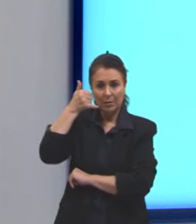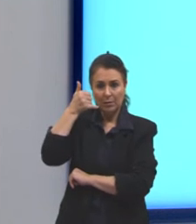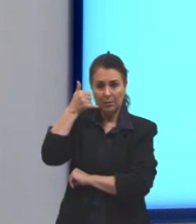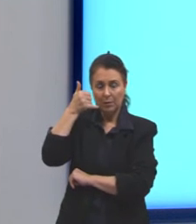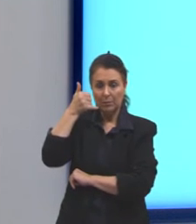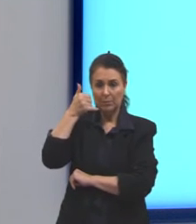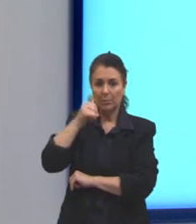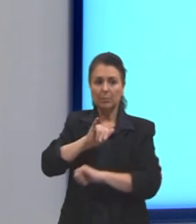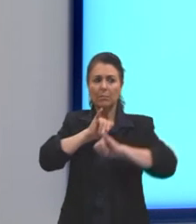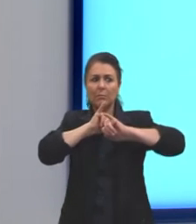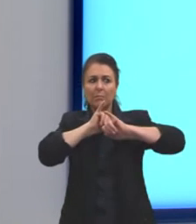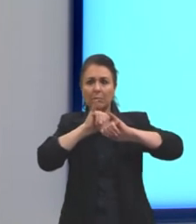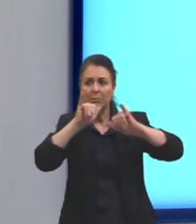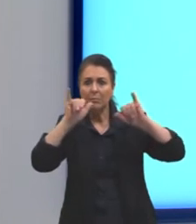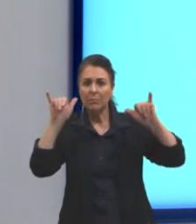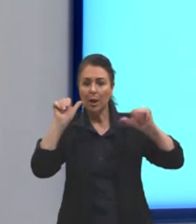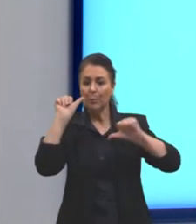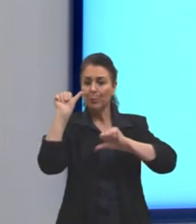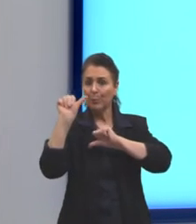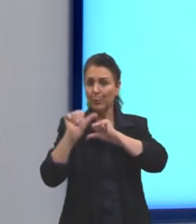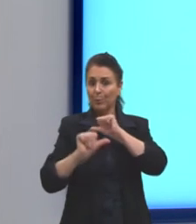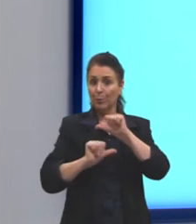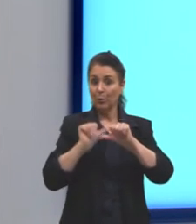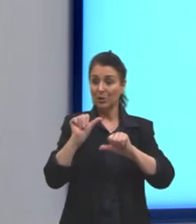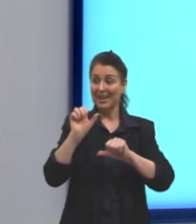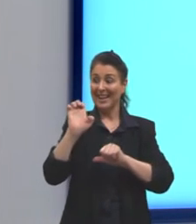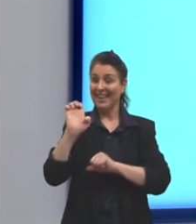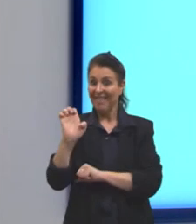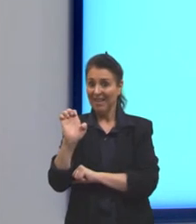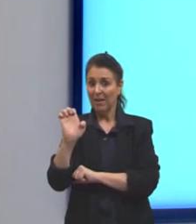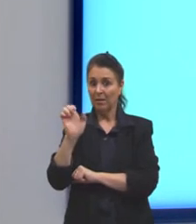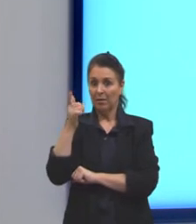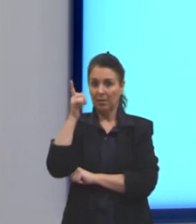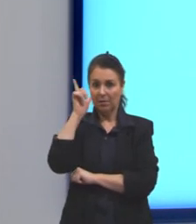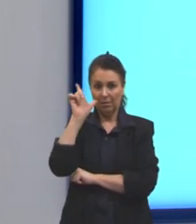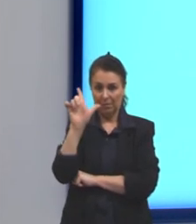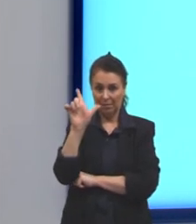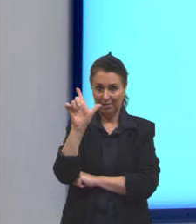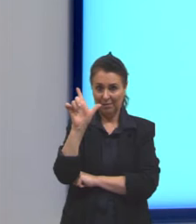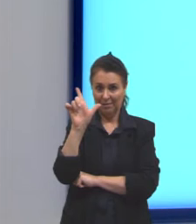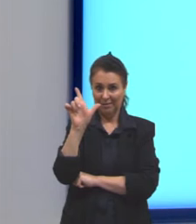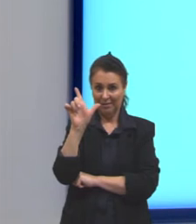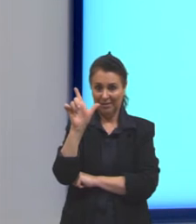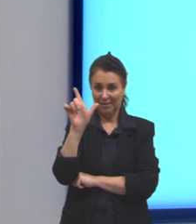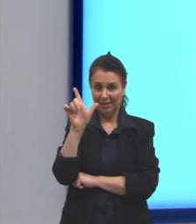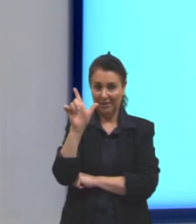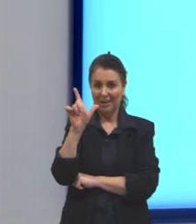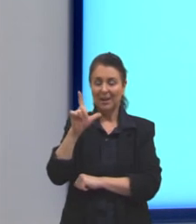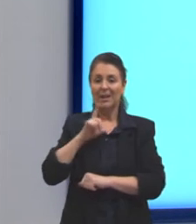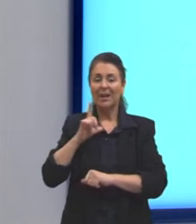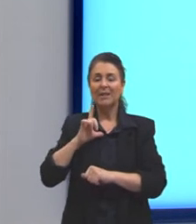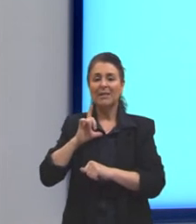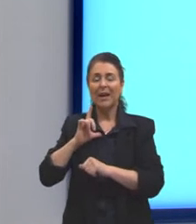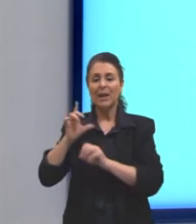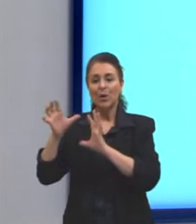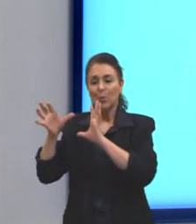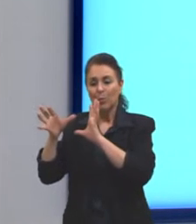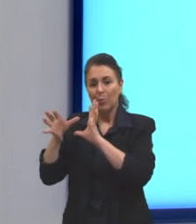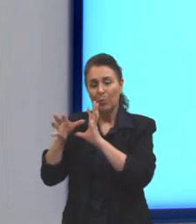Então, a propaganda nos diz, mude e ganhe. Aqui a gente tem uma conjunção